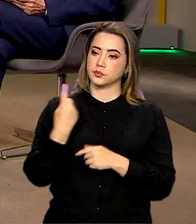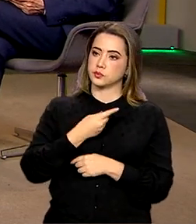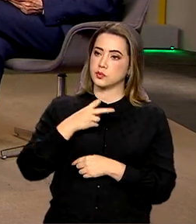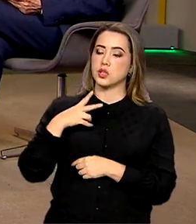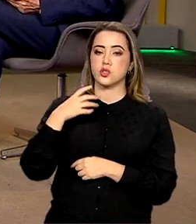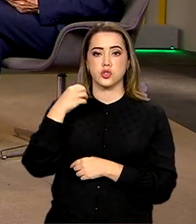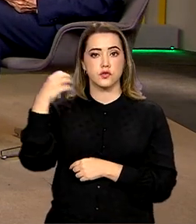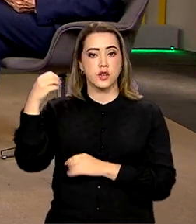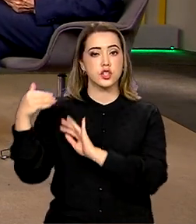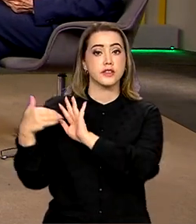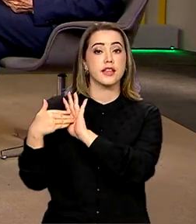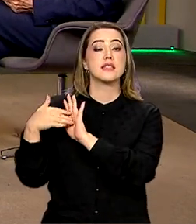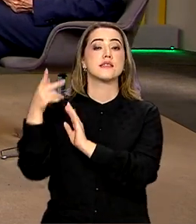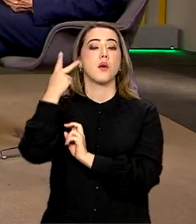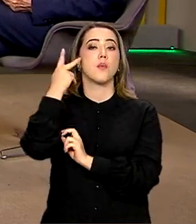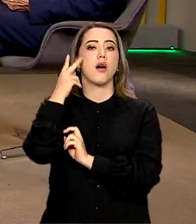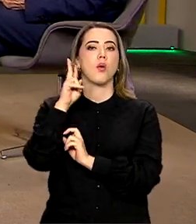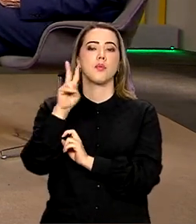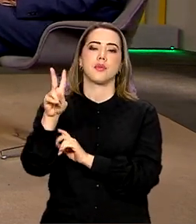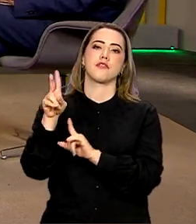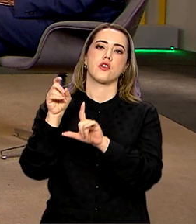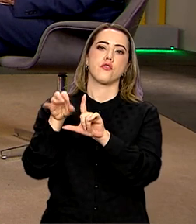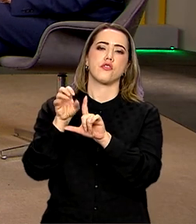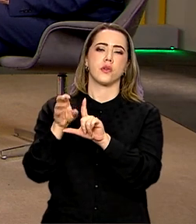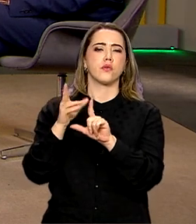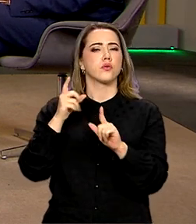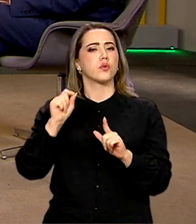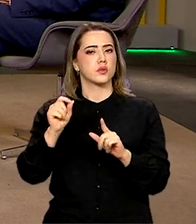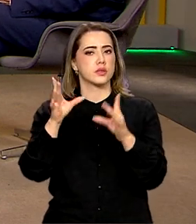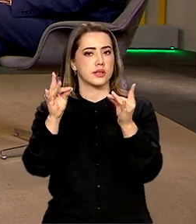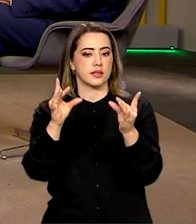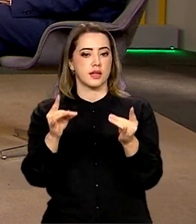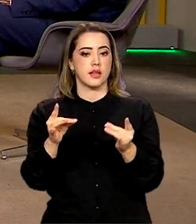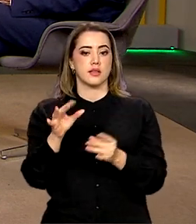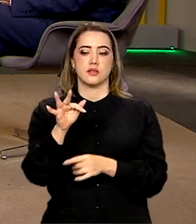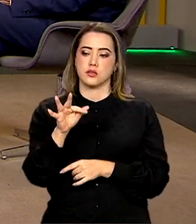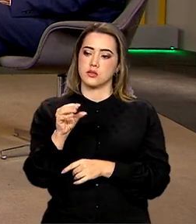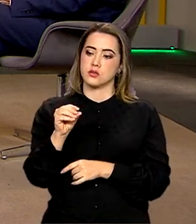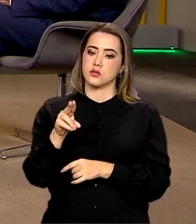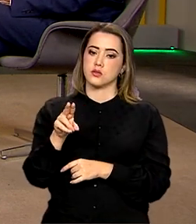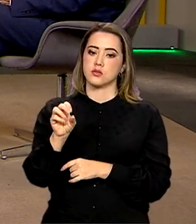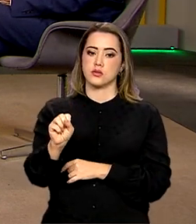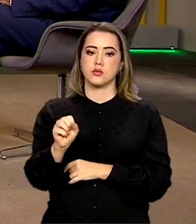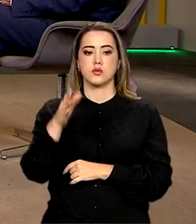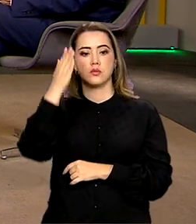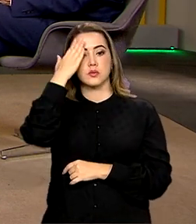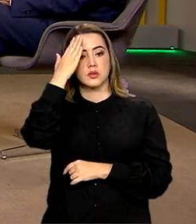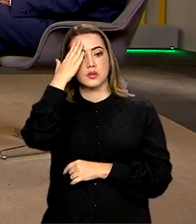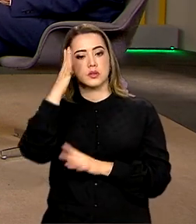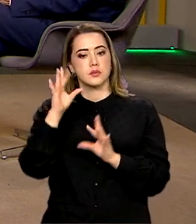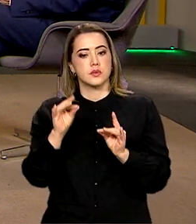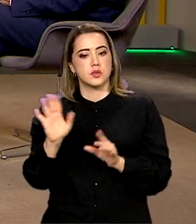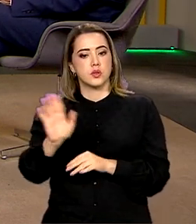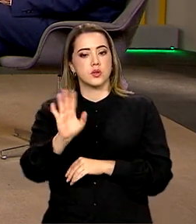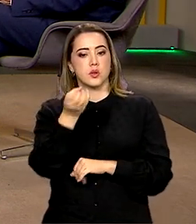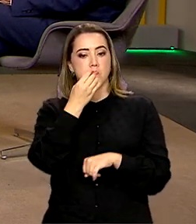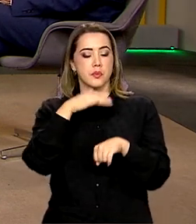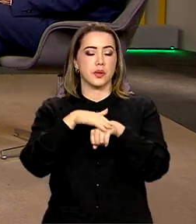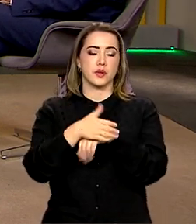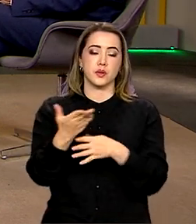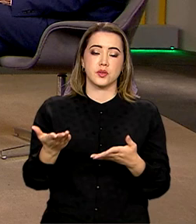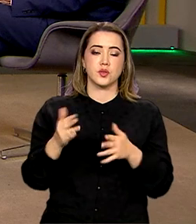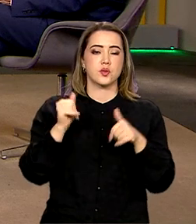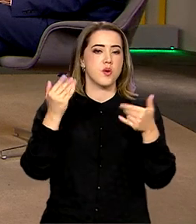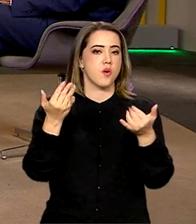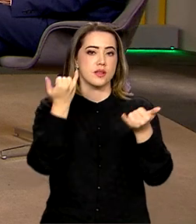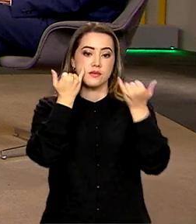São Paulo ao vivo para saber mais detalhes sobre o Boletim Focus com a repórter Vanessa Casalino. Boa noite, Vanessa. Quais